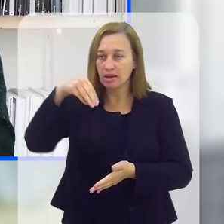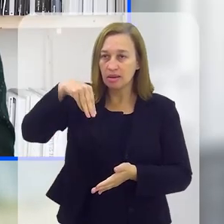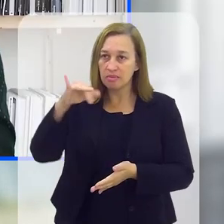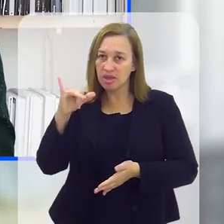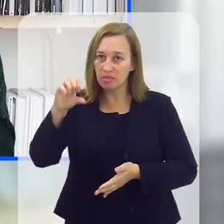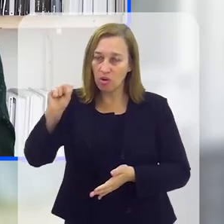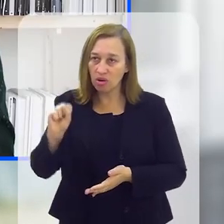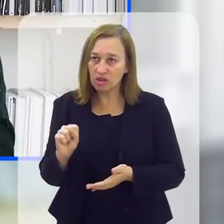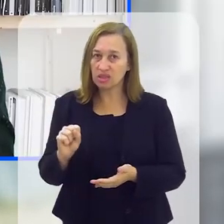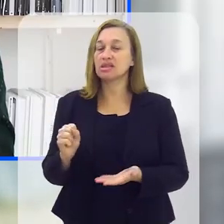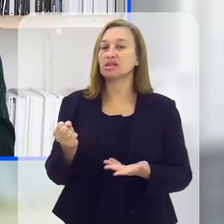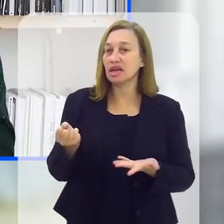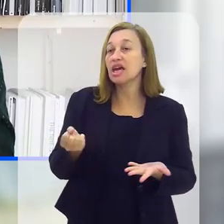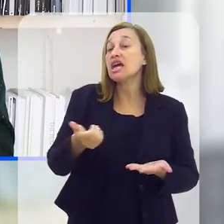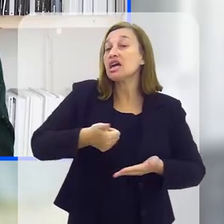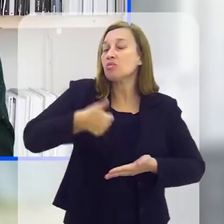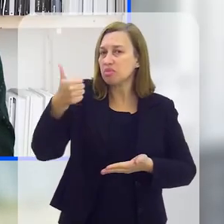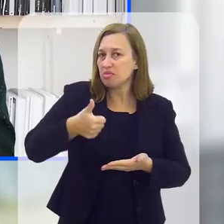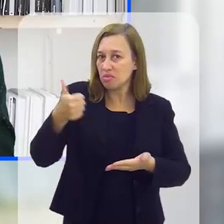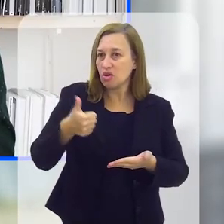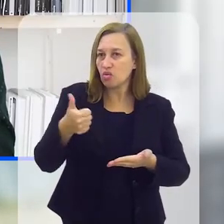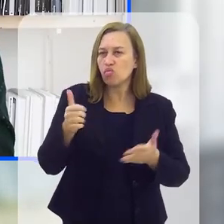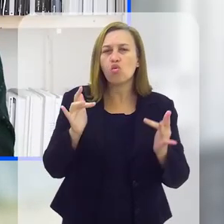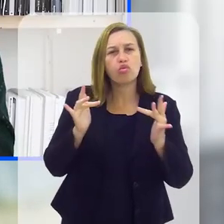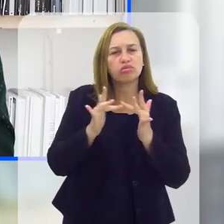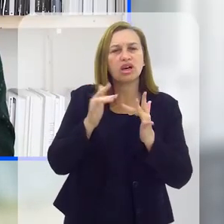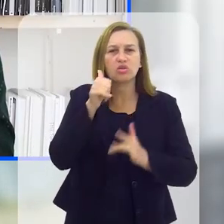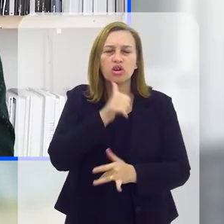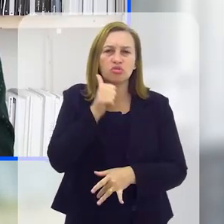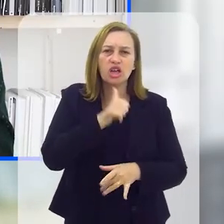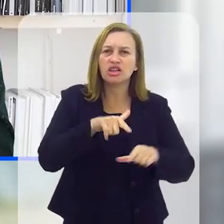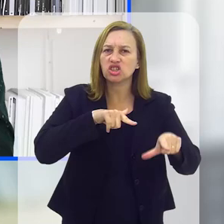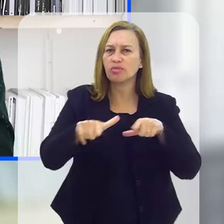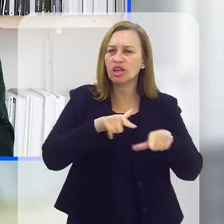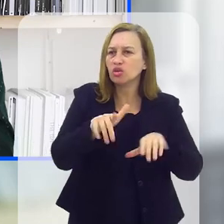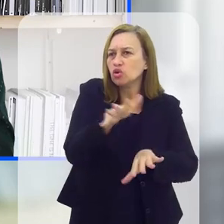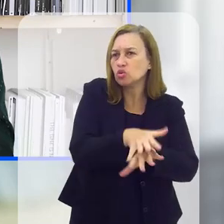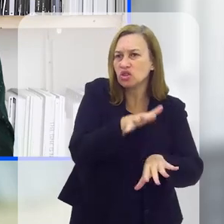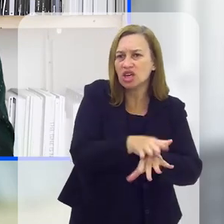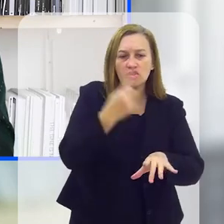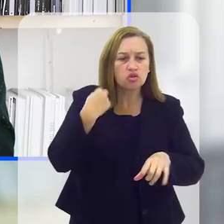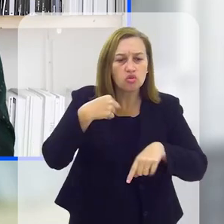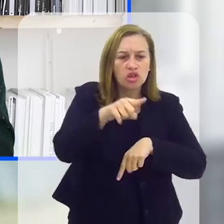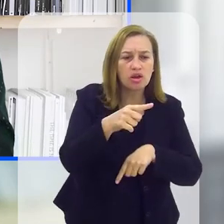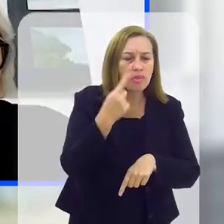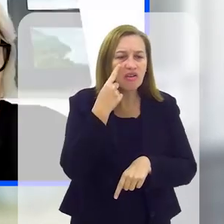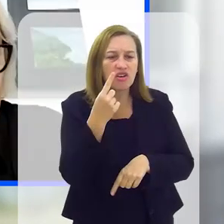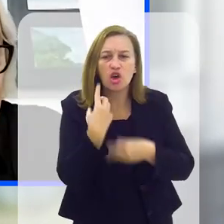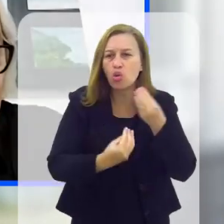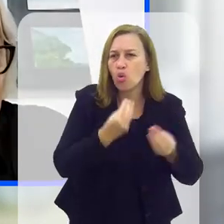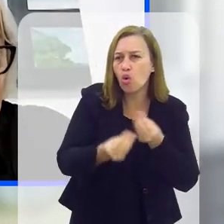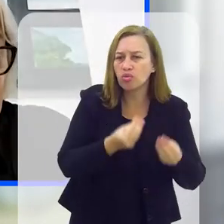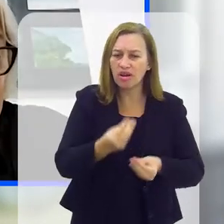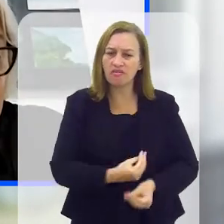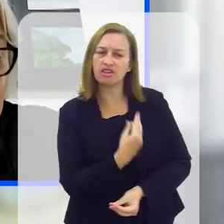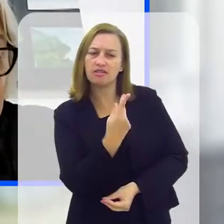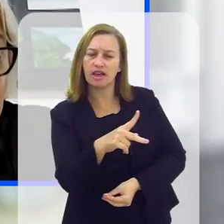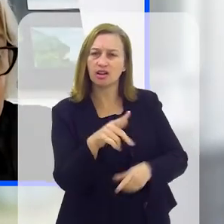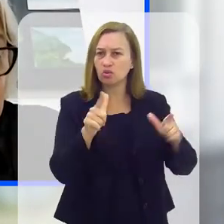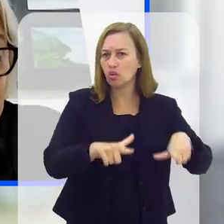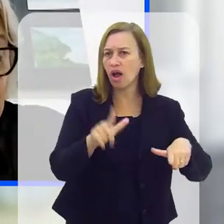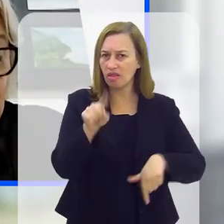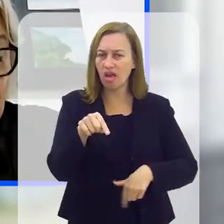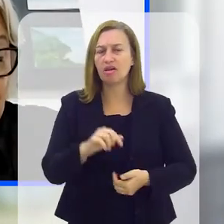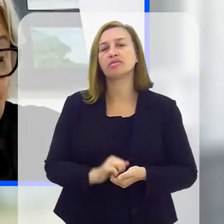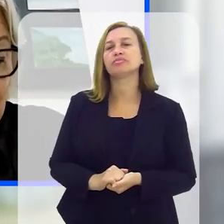dos seus primeiros contatos com as trabalhadoras, enfim, quando o senhor ia ao local para verificar como é que estava a situação